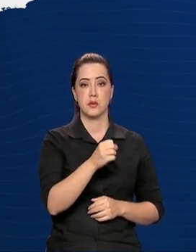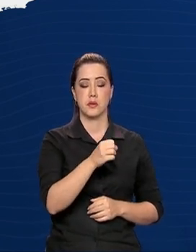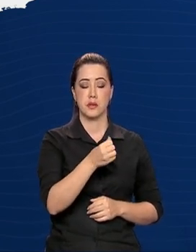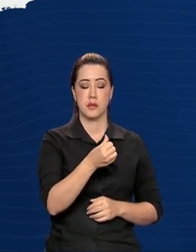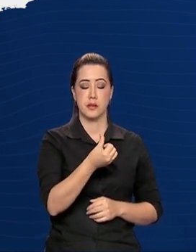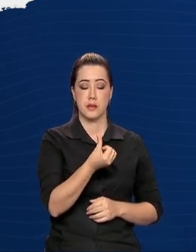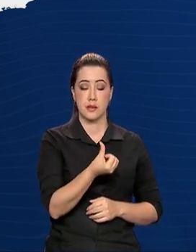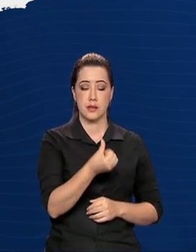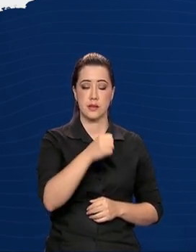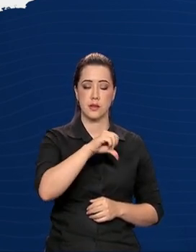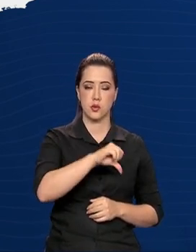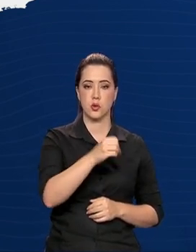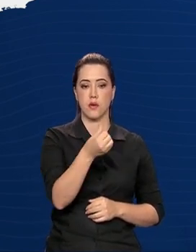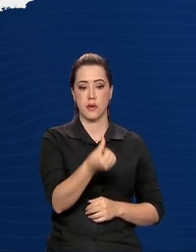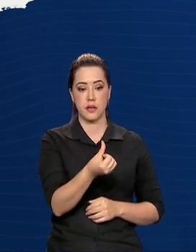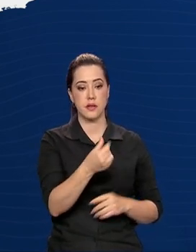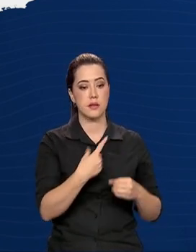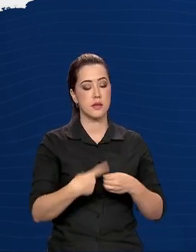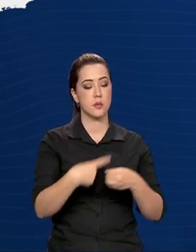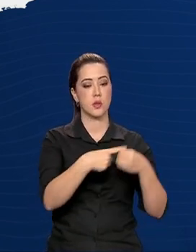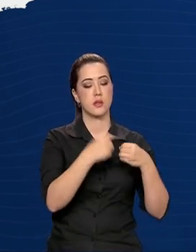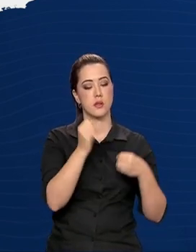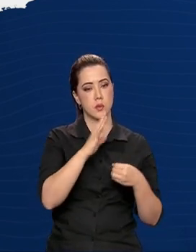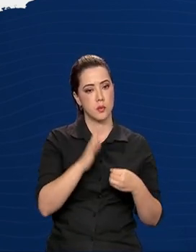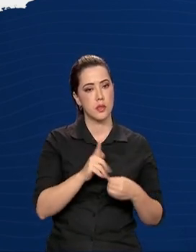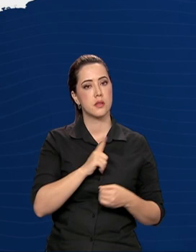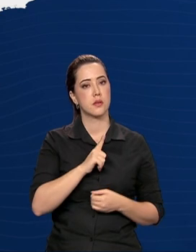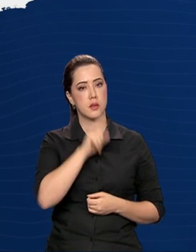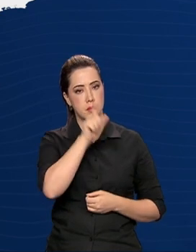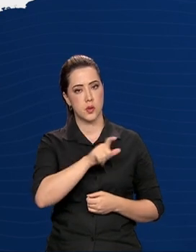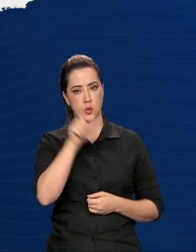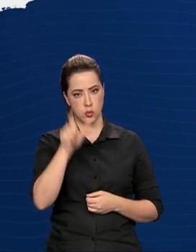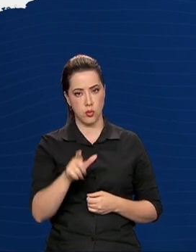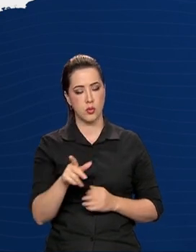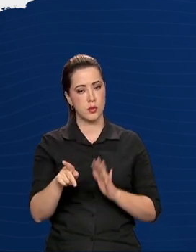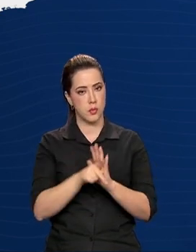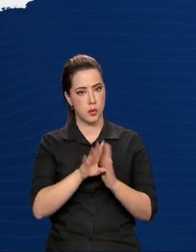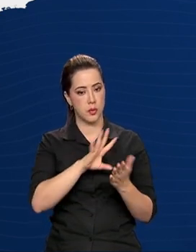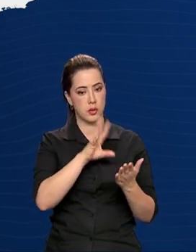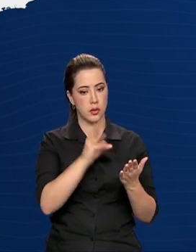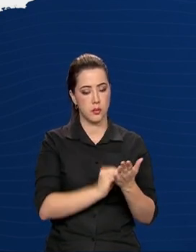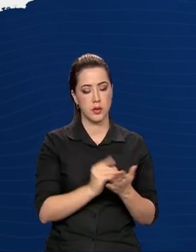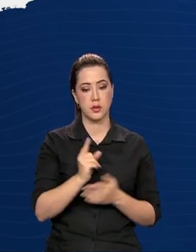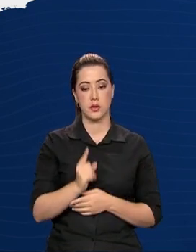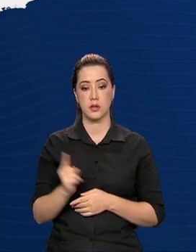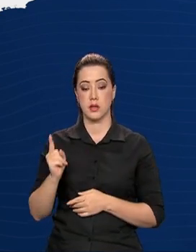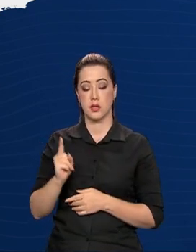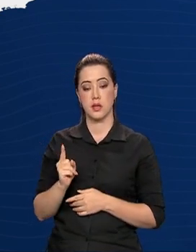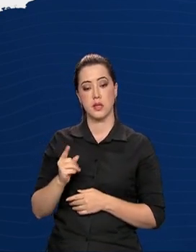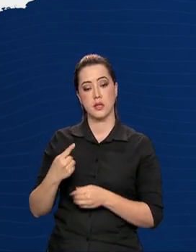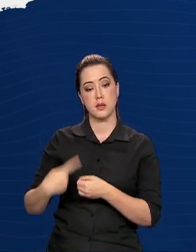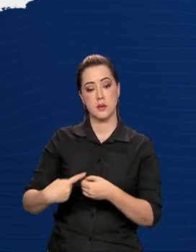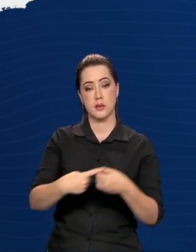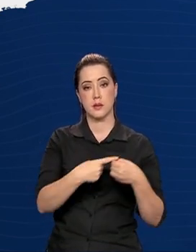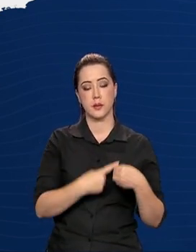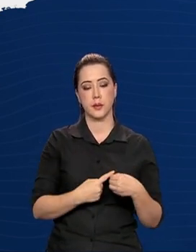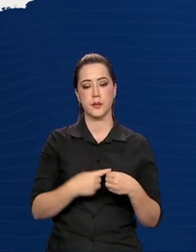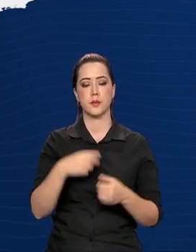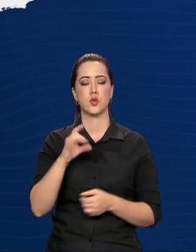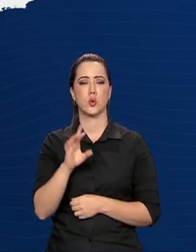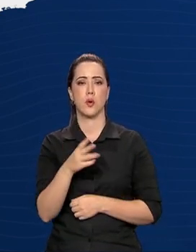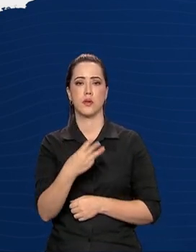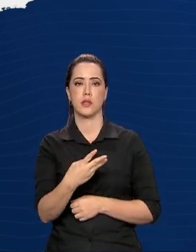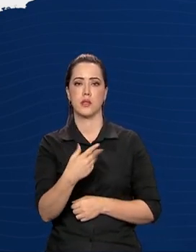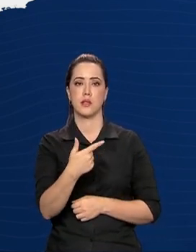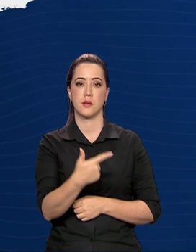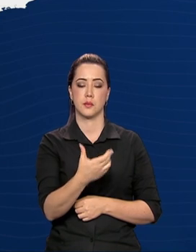municípios brasileiros têm moradores quilombolas. Destes municípios, com a presença de quilombolas, apenas